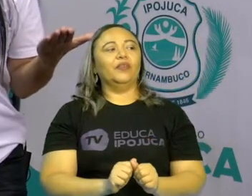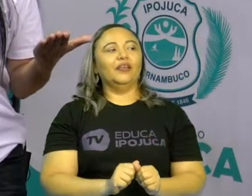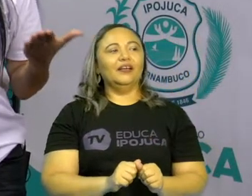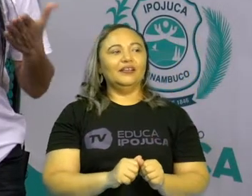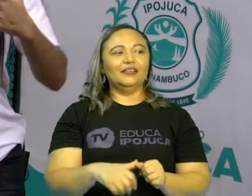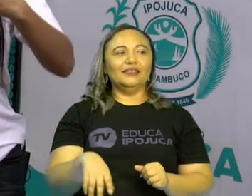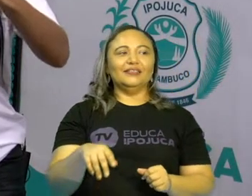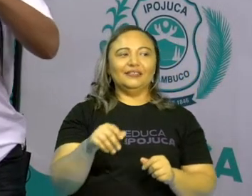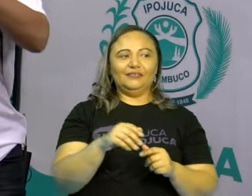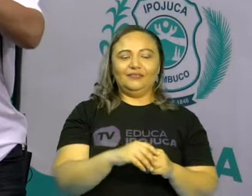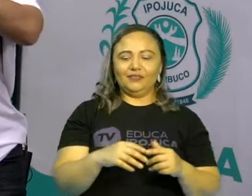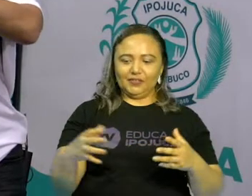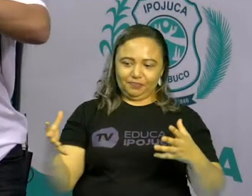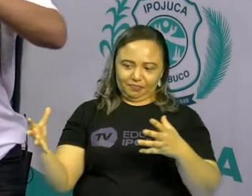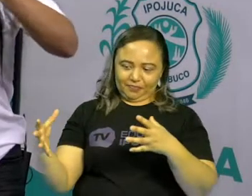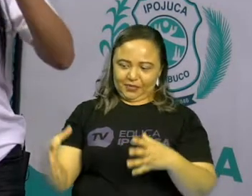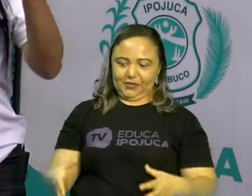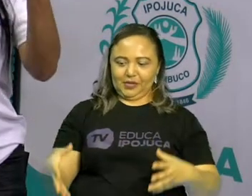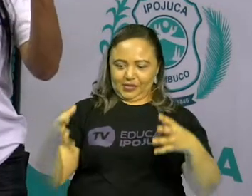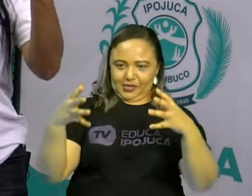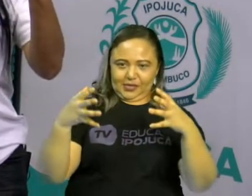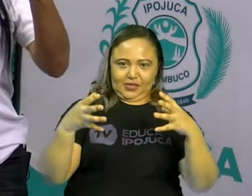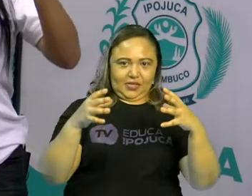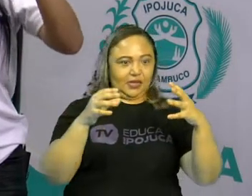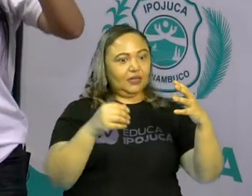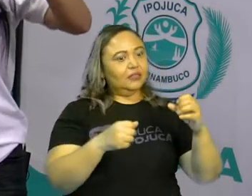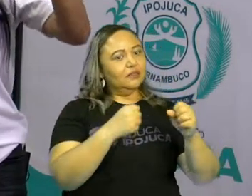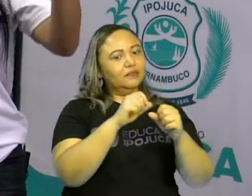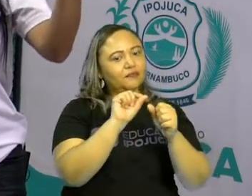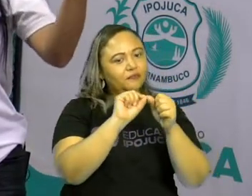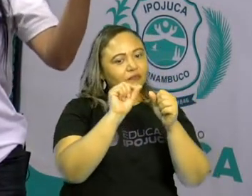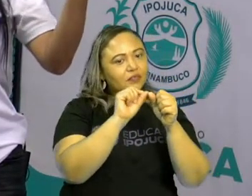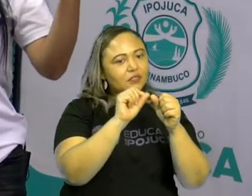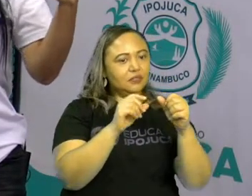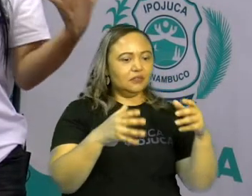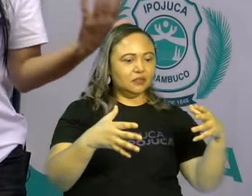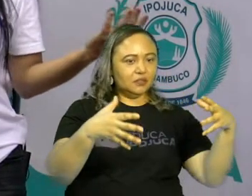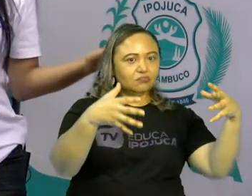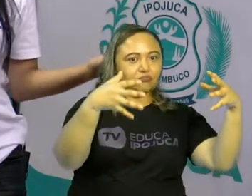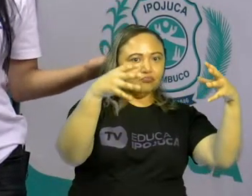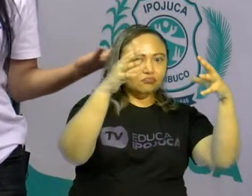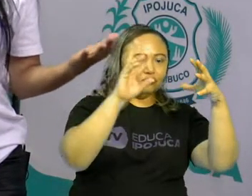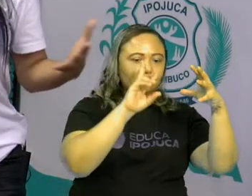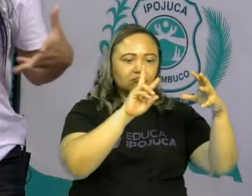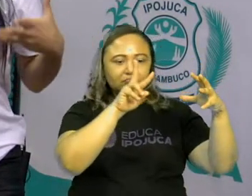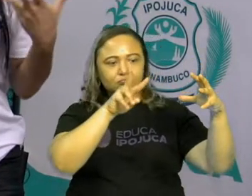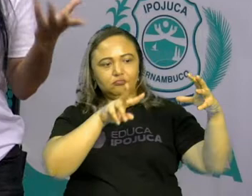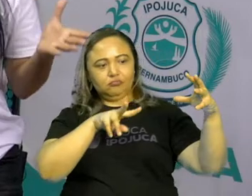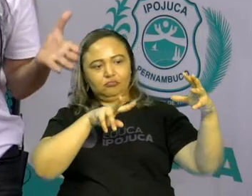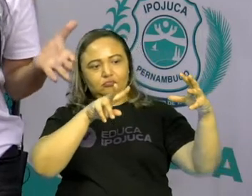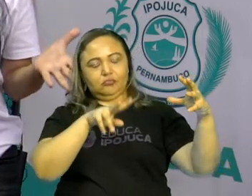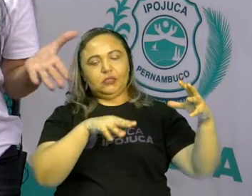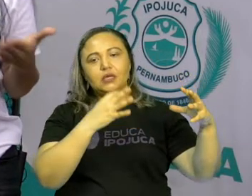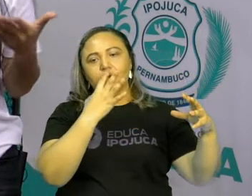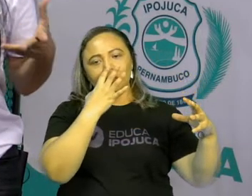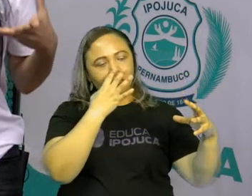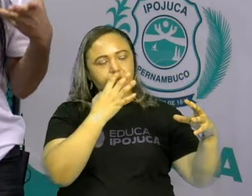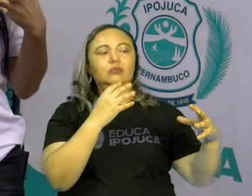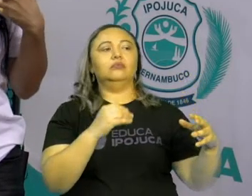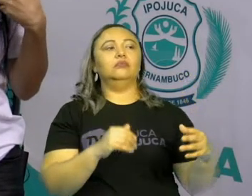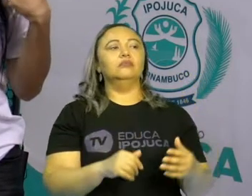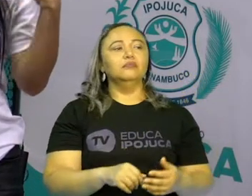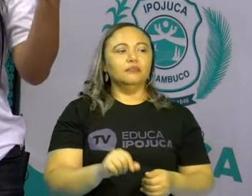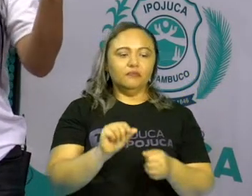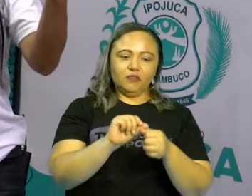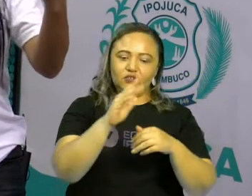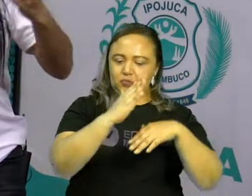é um tipo de arte, porque você pega aquele jarro, aquela coisa que foi criada, coloca lá e você começa a admirar, porque alguém fez aquilo ali com